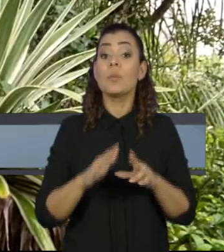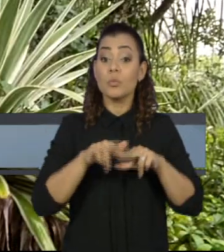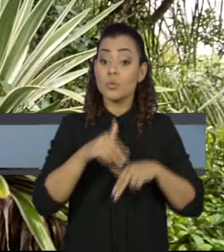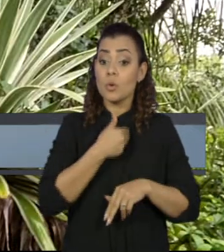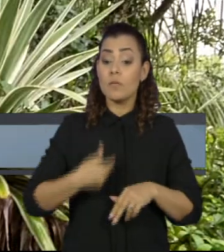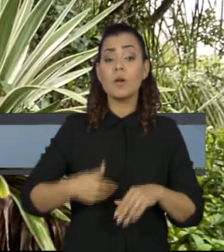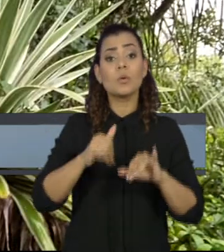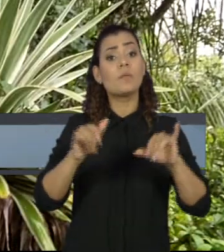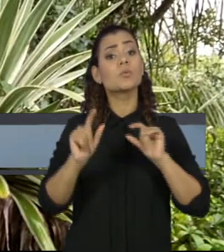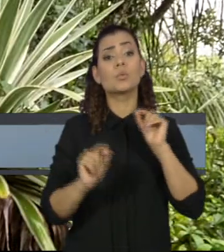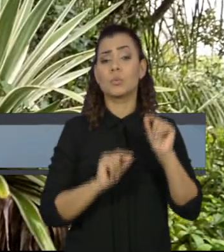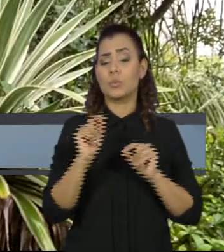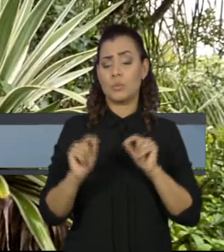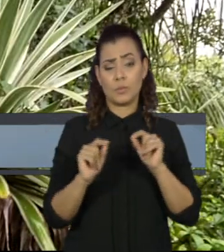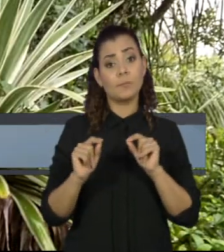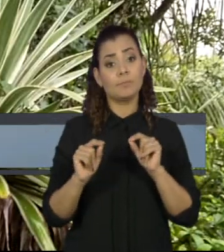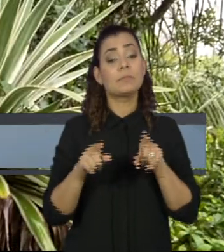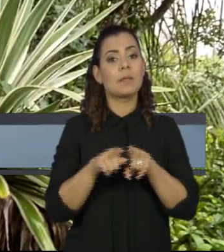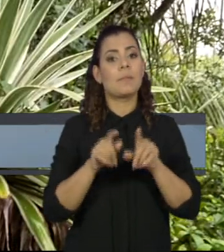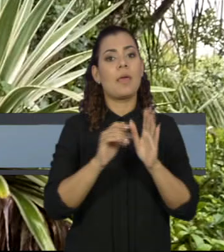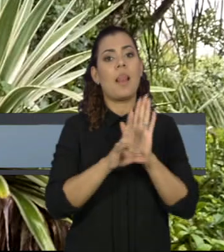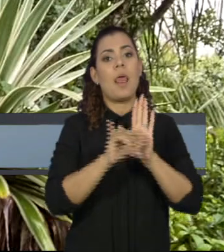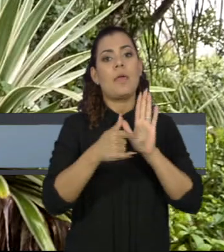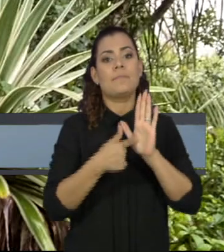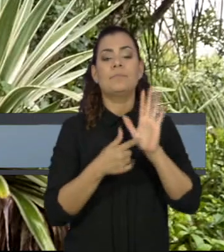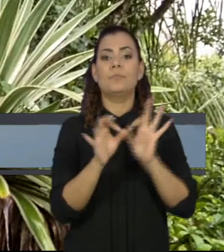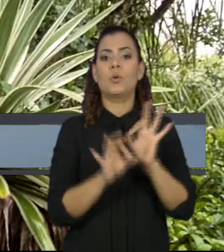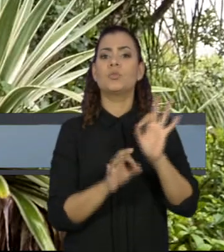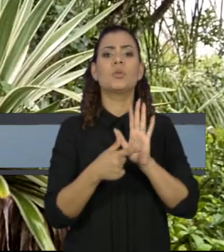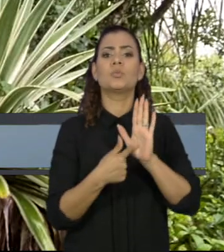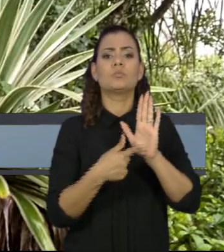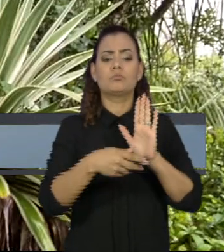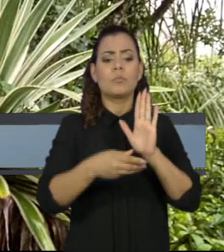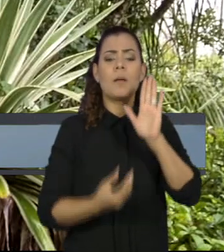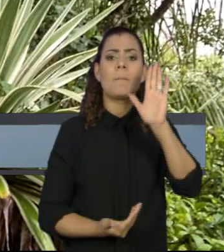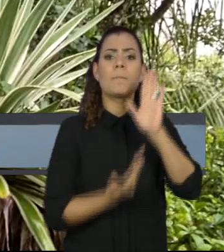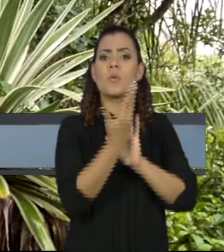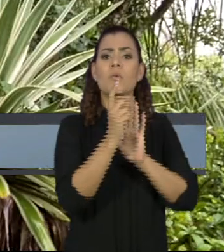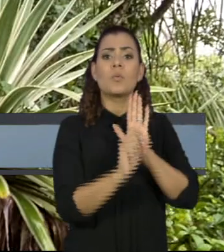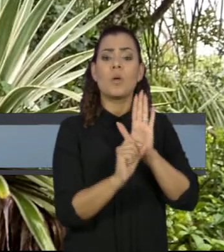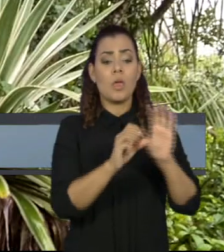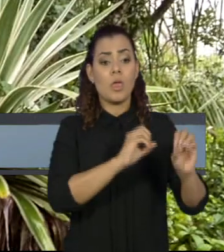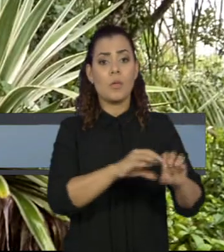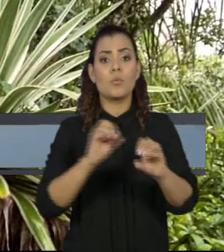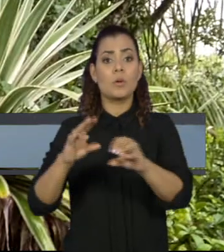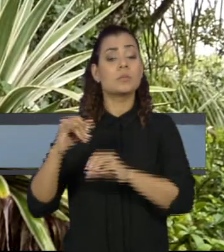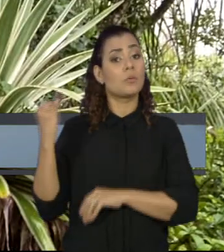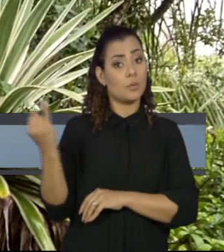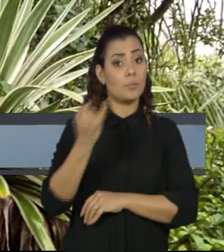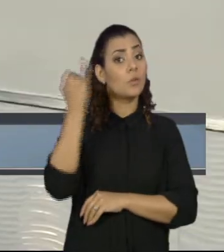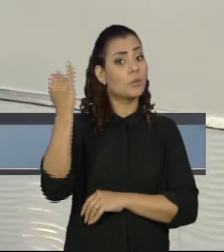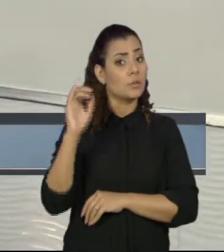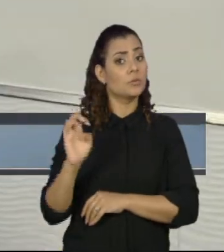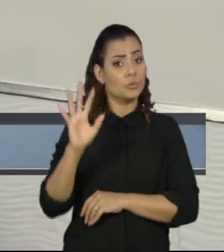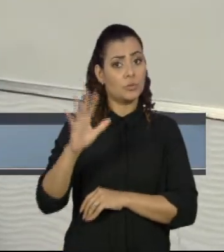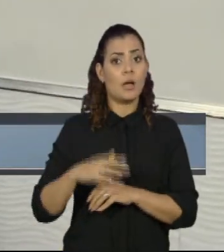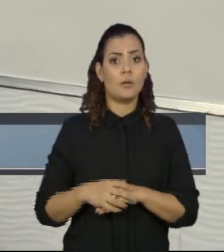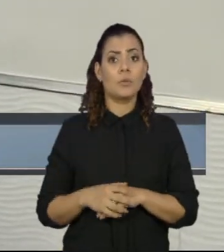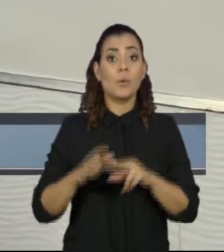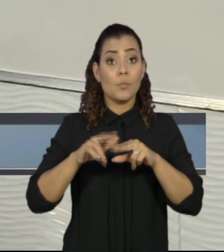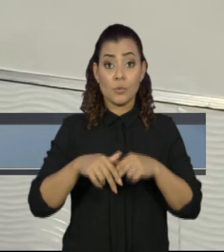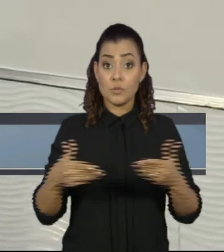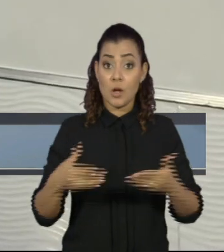o governador Carlos Moisés também sancionou o projeto de lei que torna a educação serviço essencial no estado. Com isso,